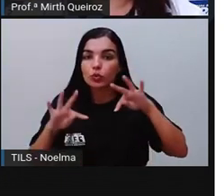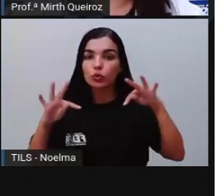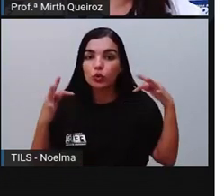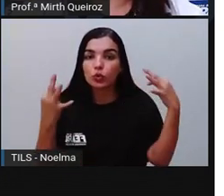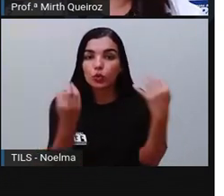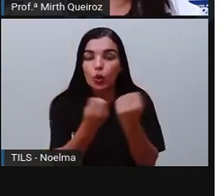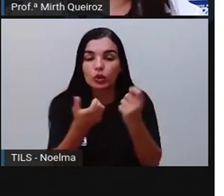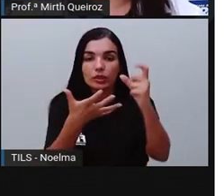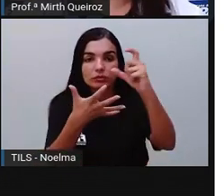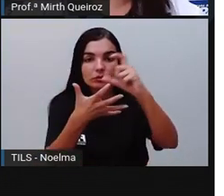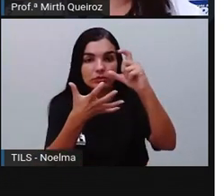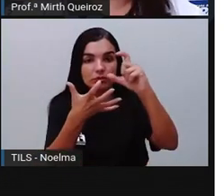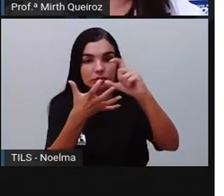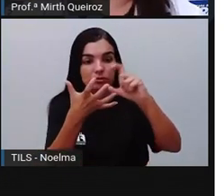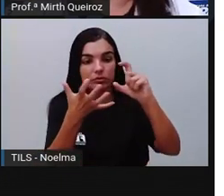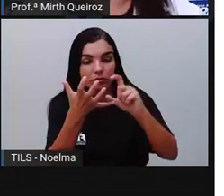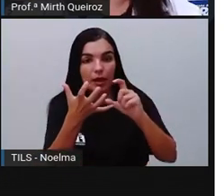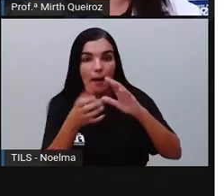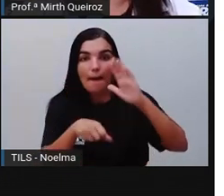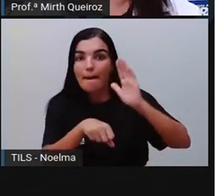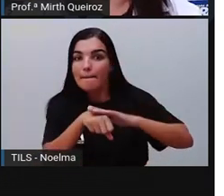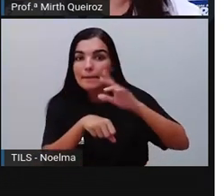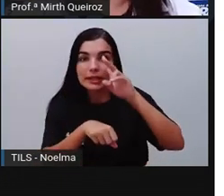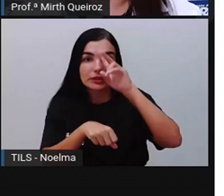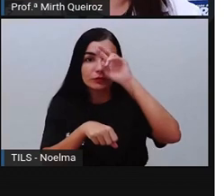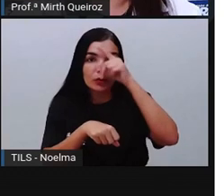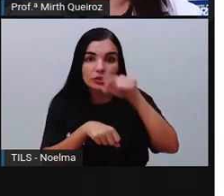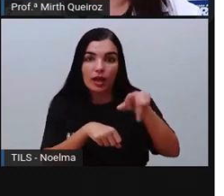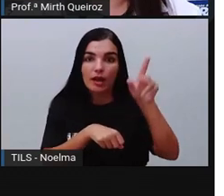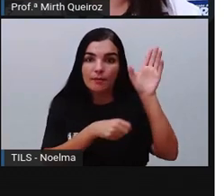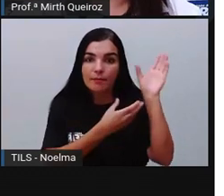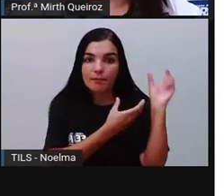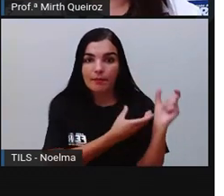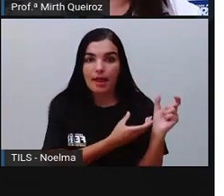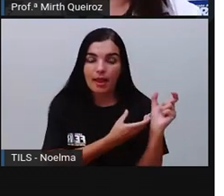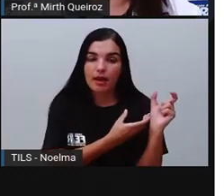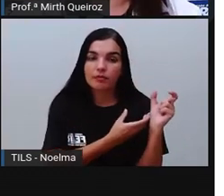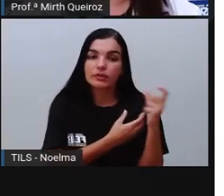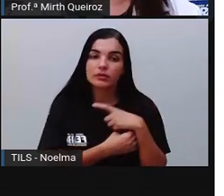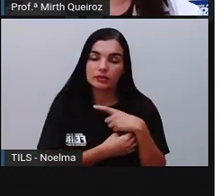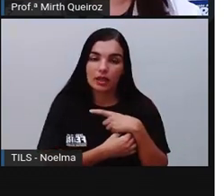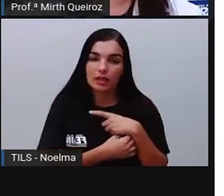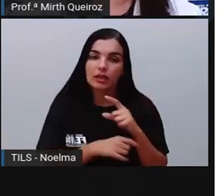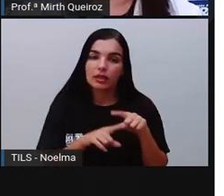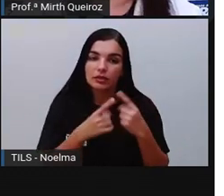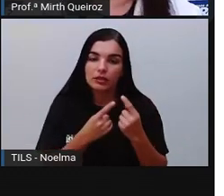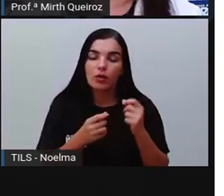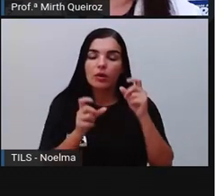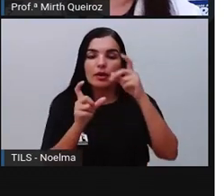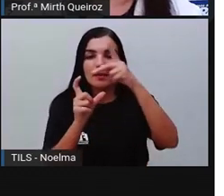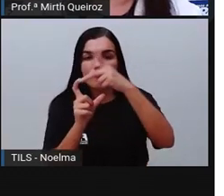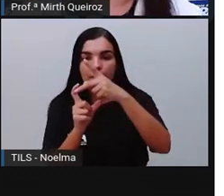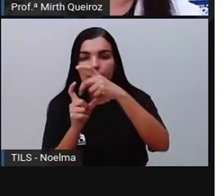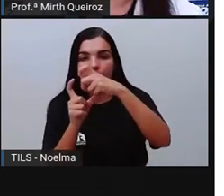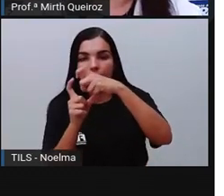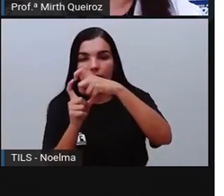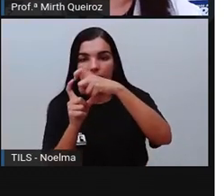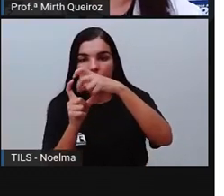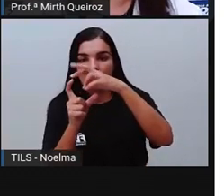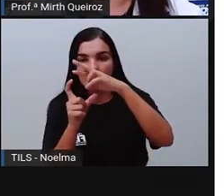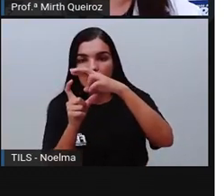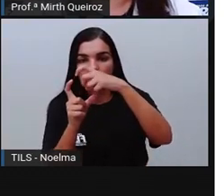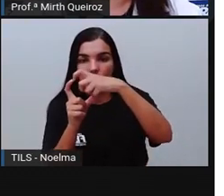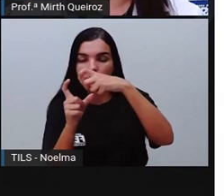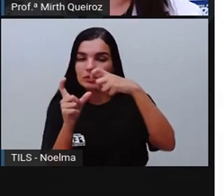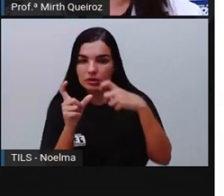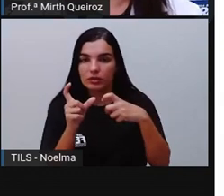aí são as sílabas mais fortes dessas palavras, dessas palavras, né? ditas com maior intensidade.